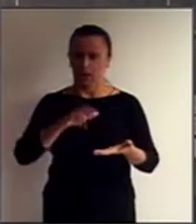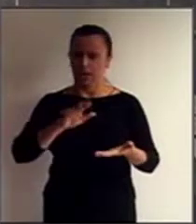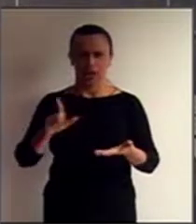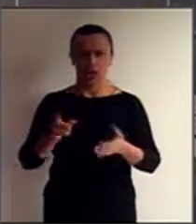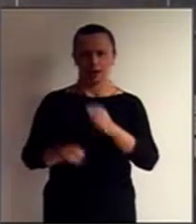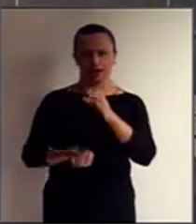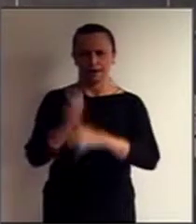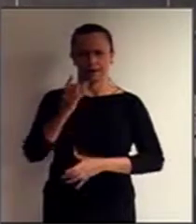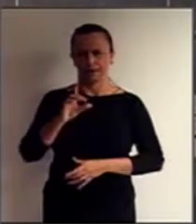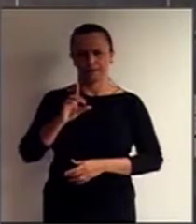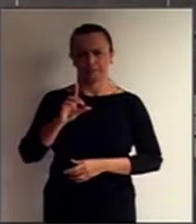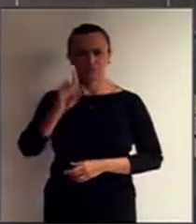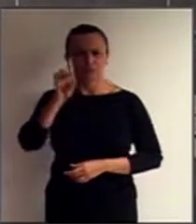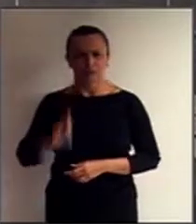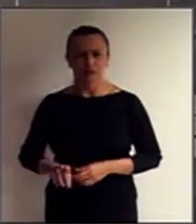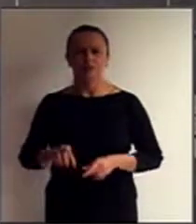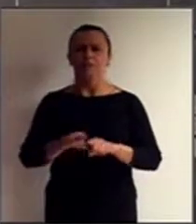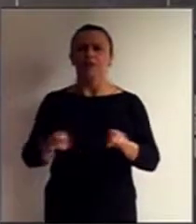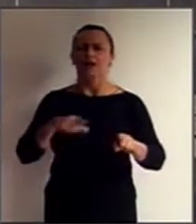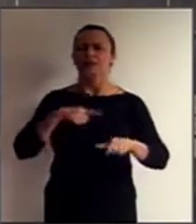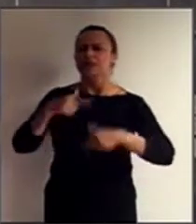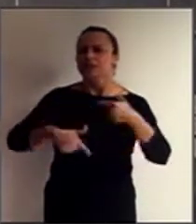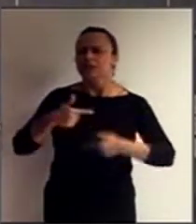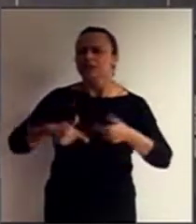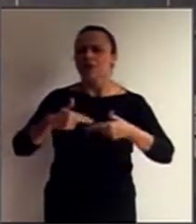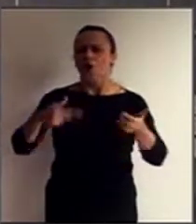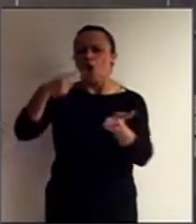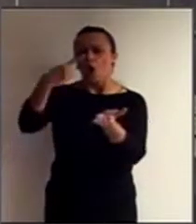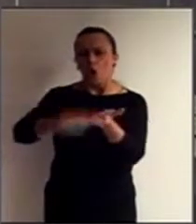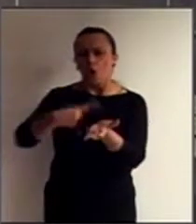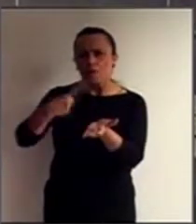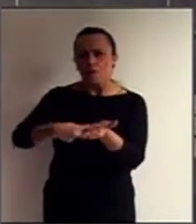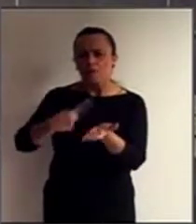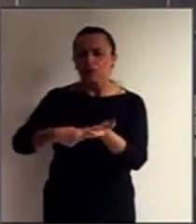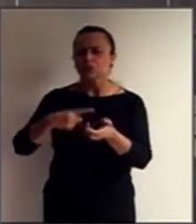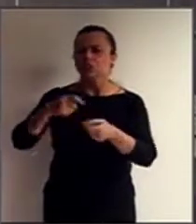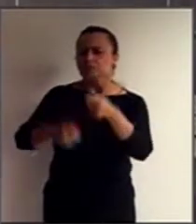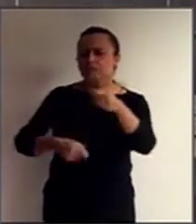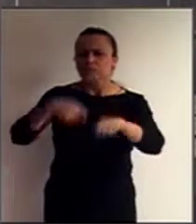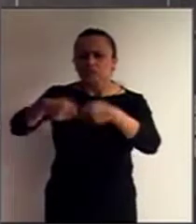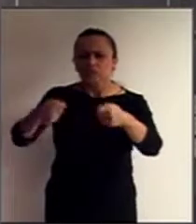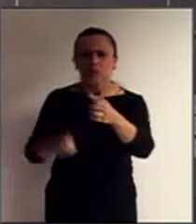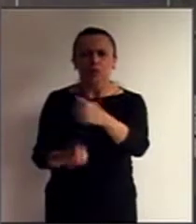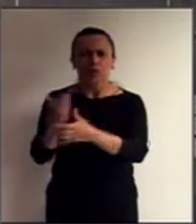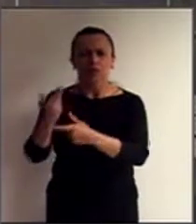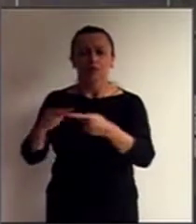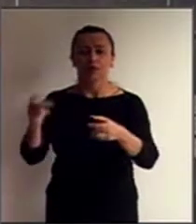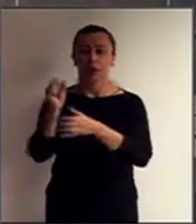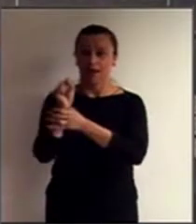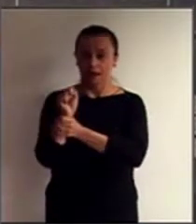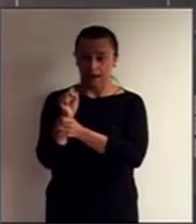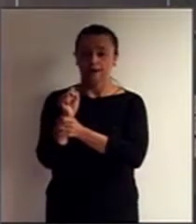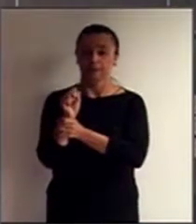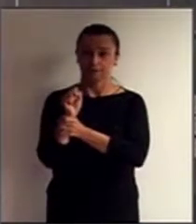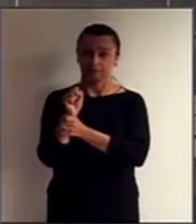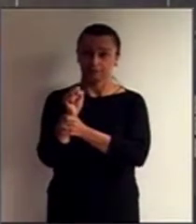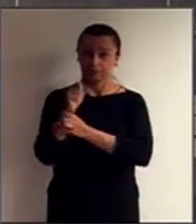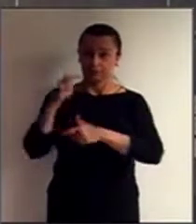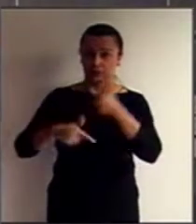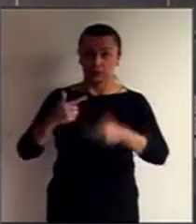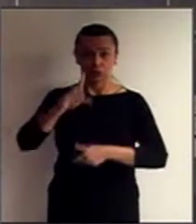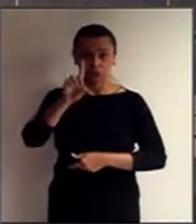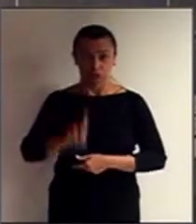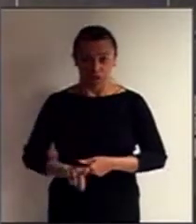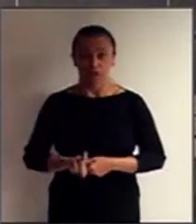direitos, mas do que a ação de compromissos e ferramentas para a garantia do exercício dos